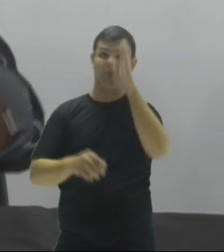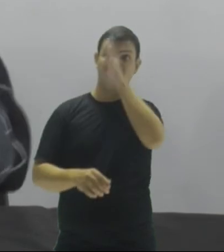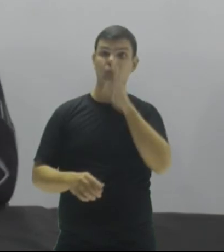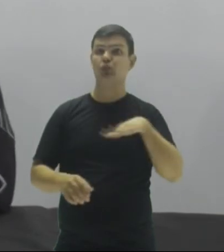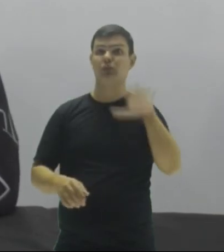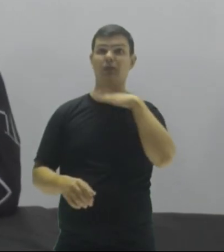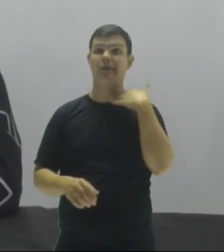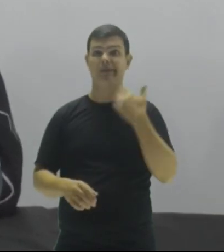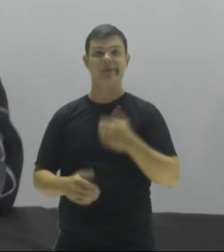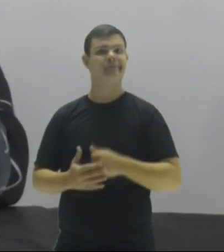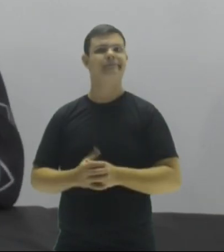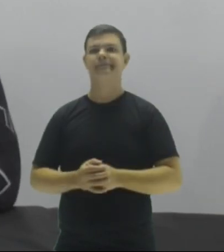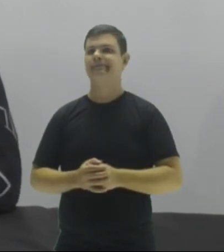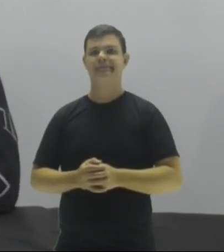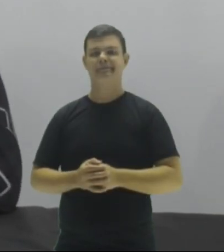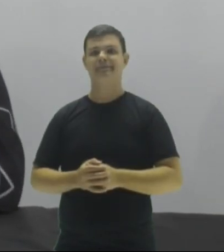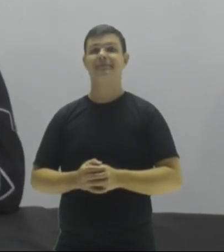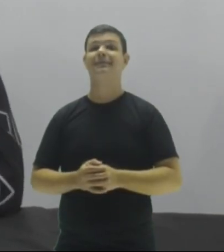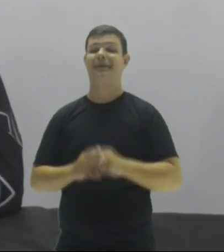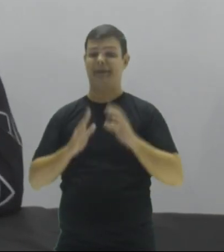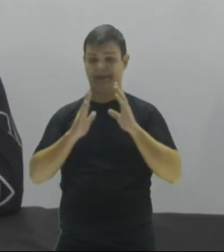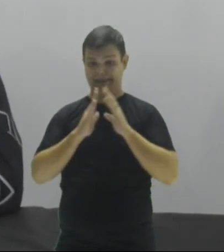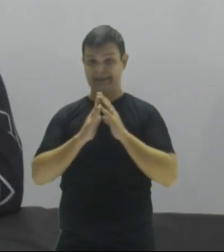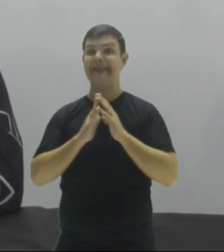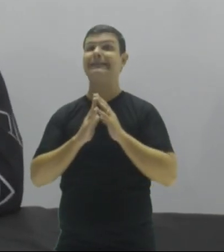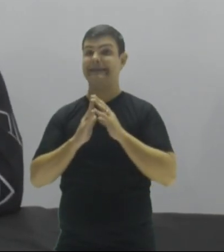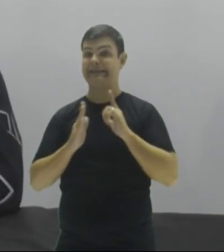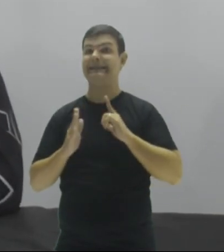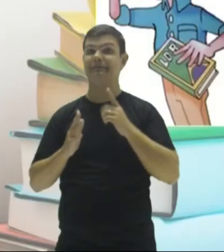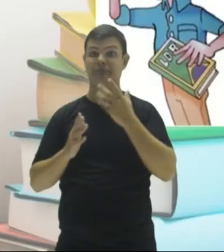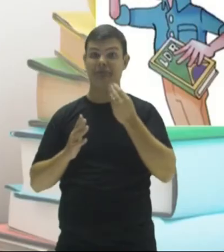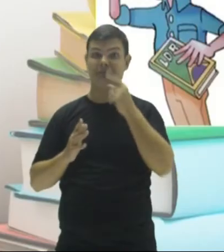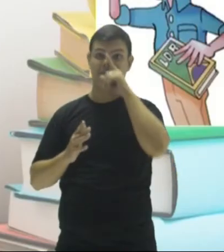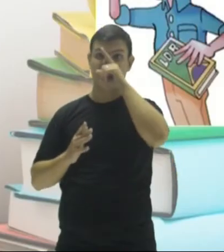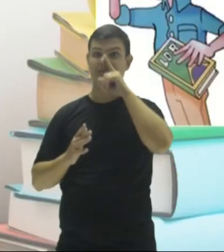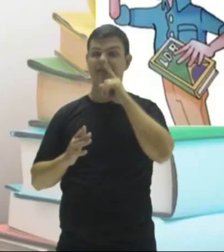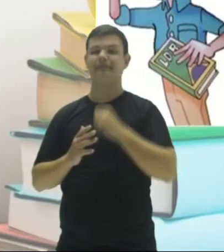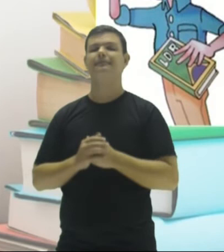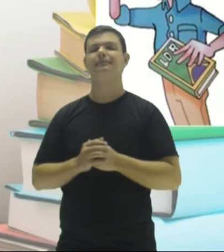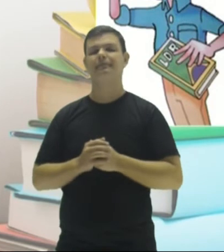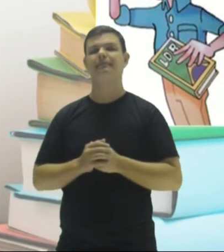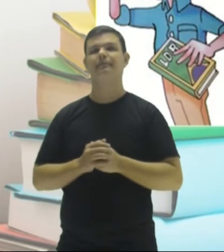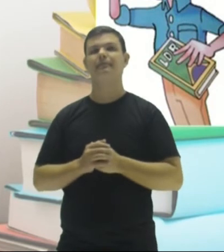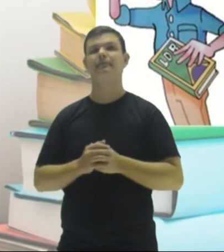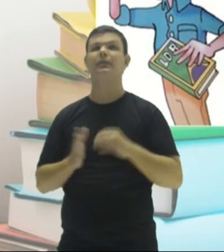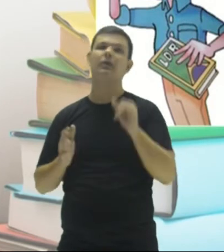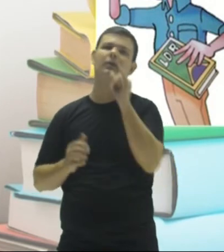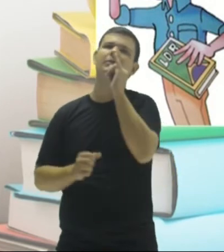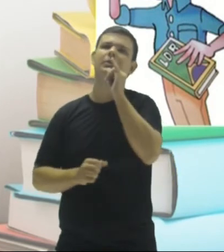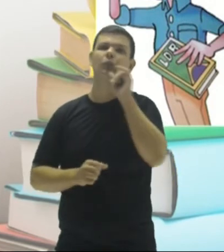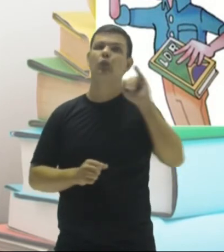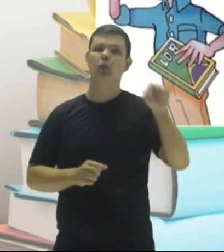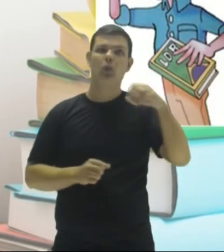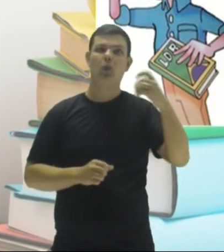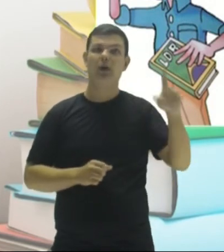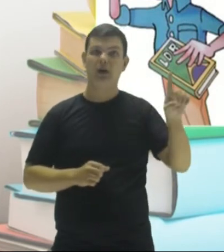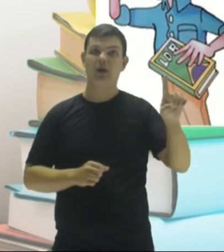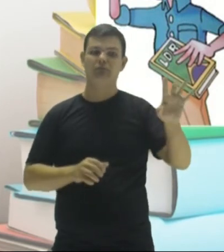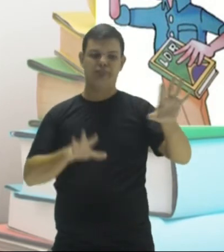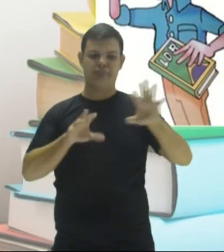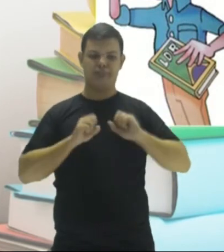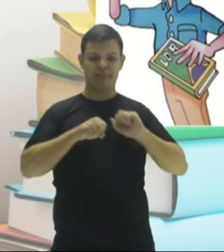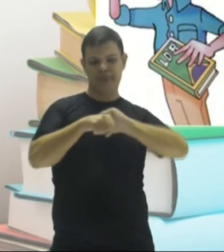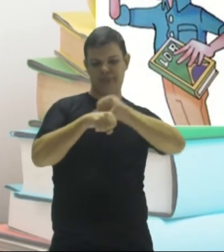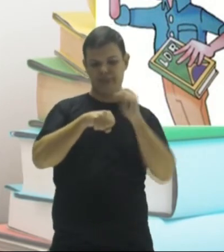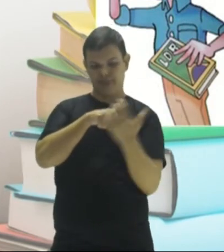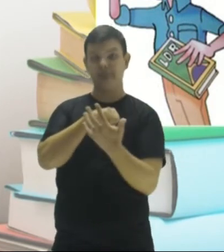Só se for para a casa dele, porque na minha casa está pegando, tá? Então, por exemplo, João Carlos contraiu a Covid